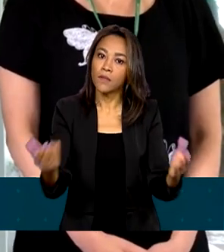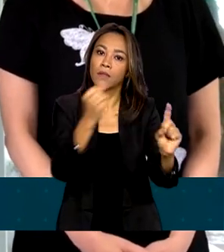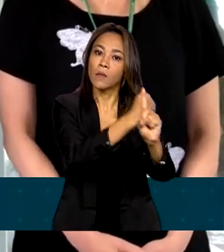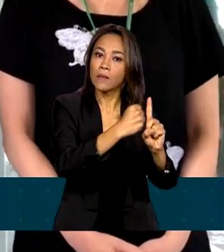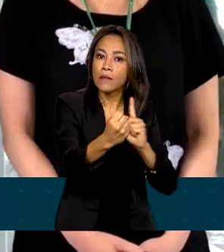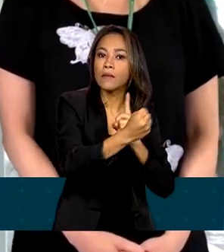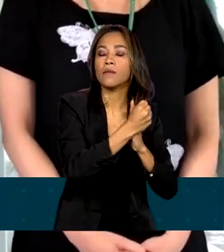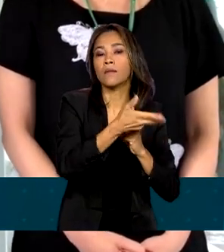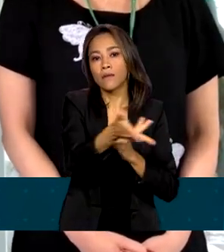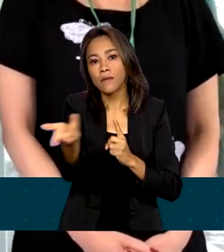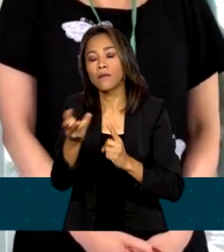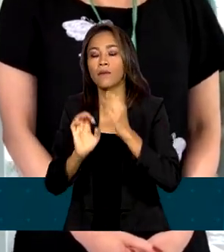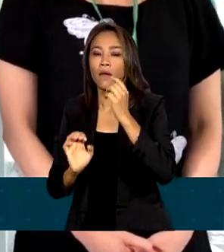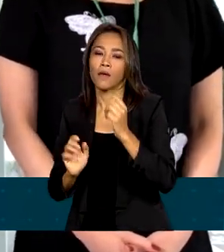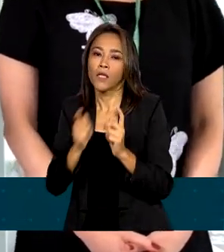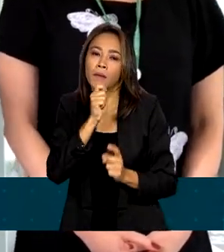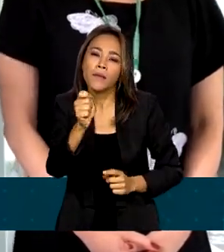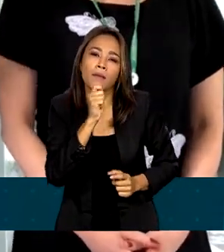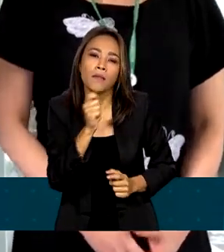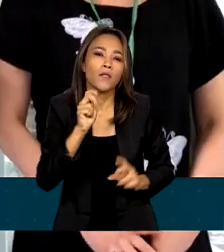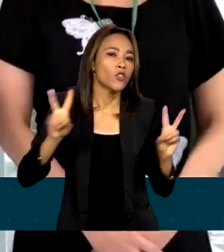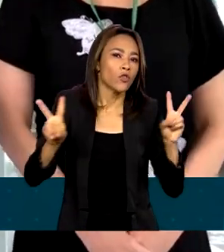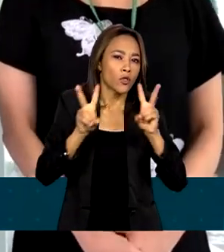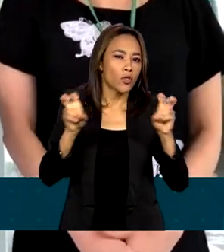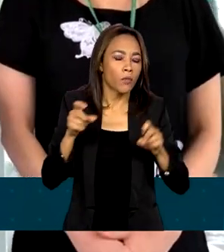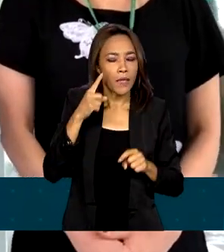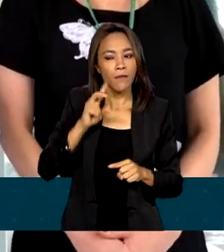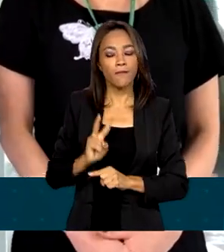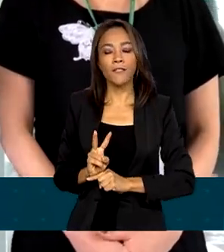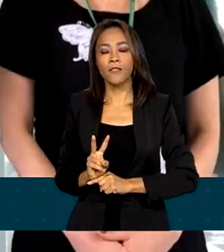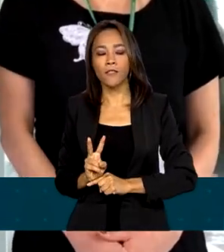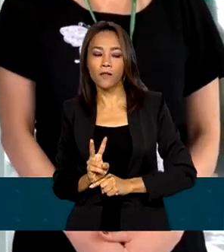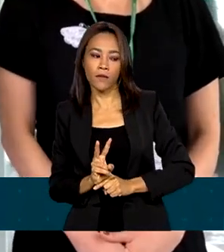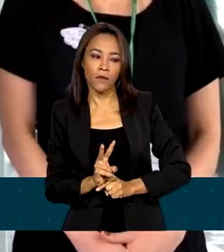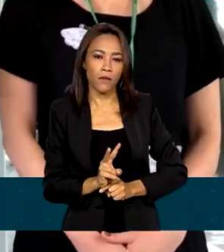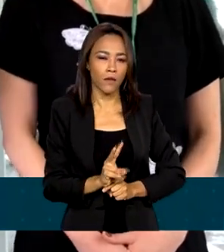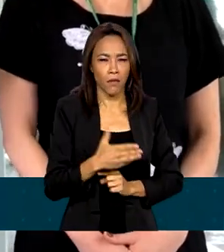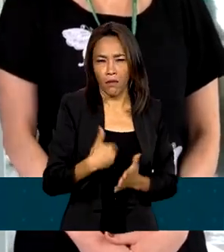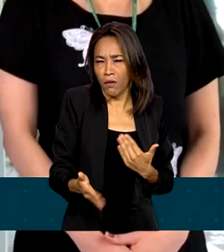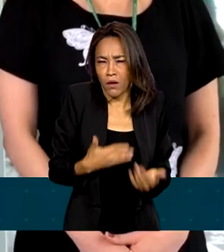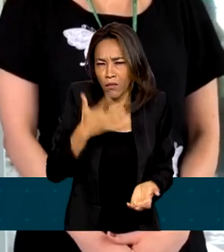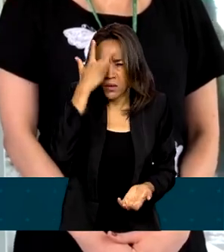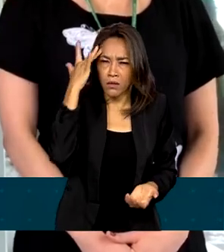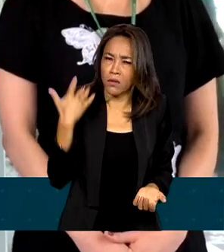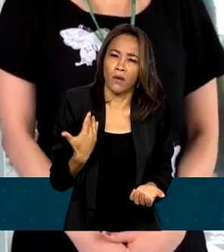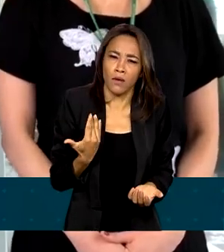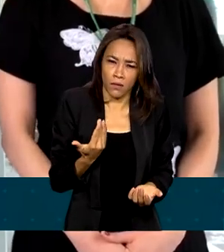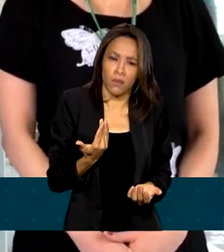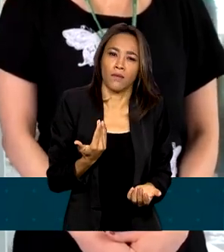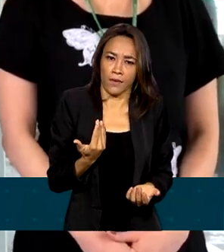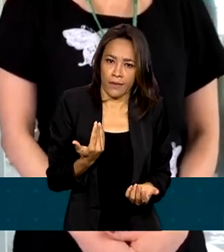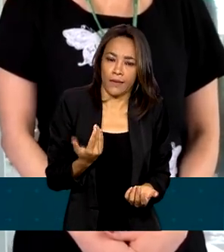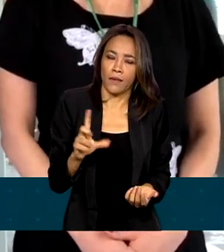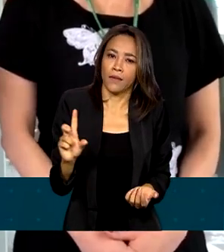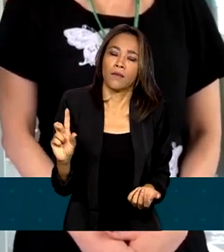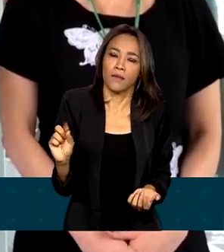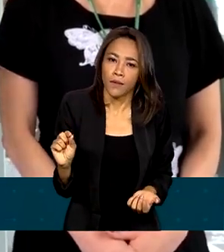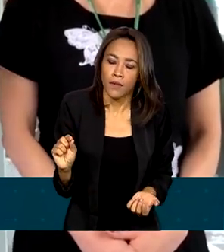geral, é a vigilância passiva. Todo cidadão, todo dono de casa, que